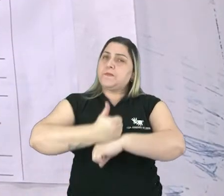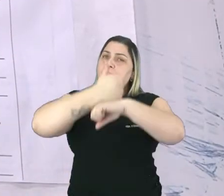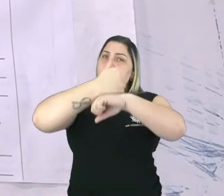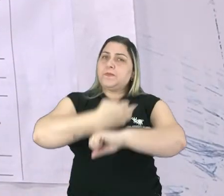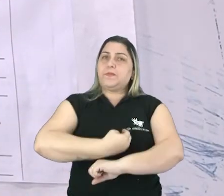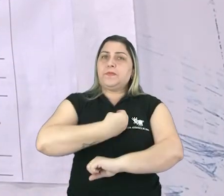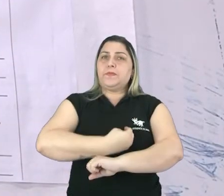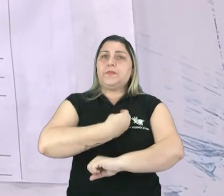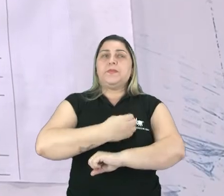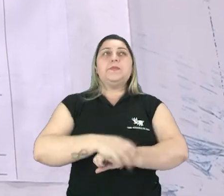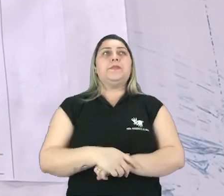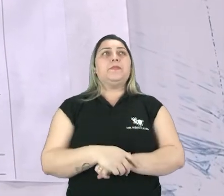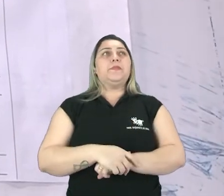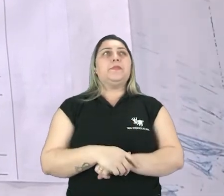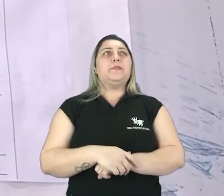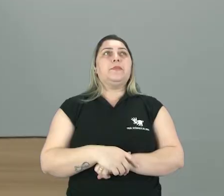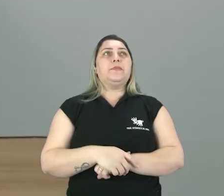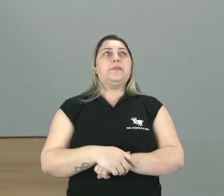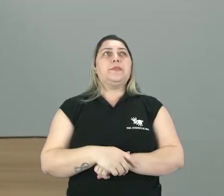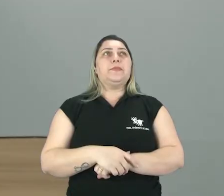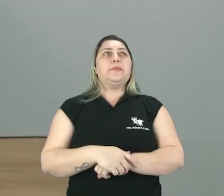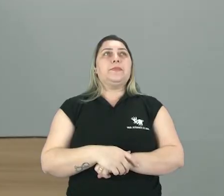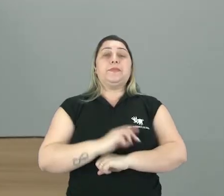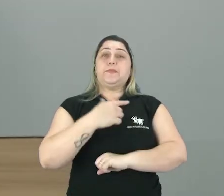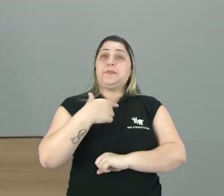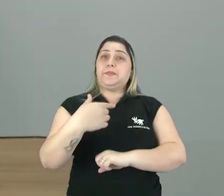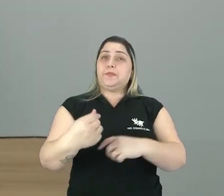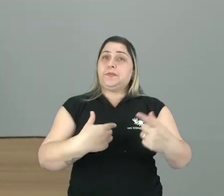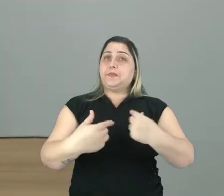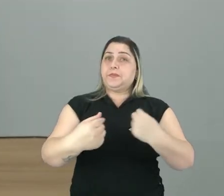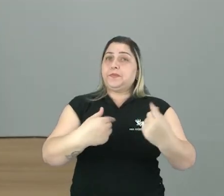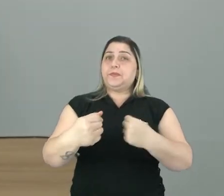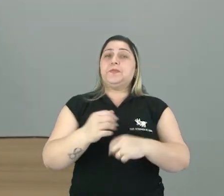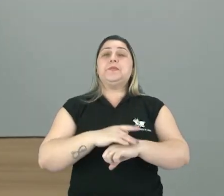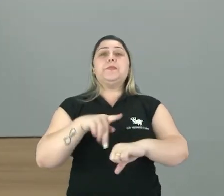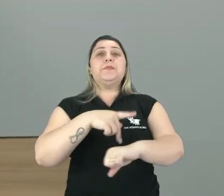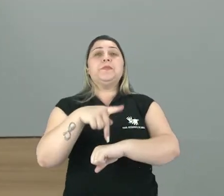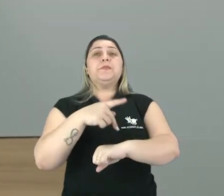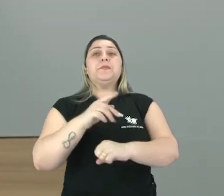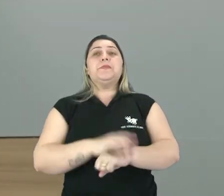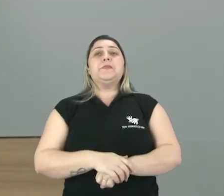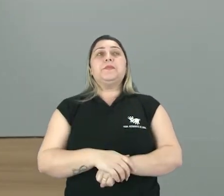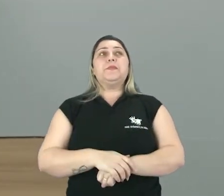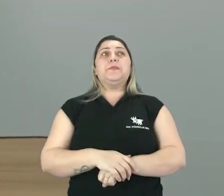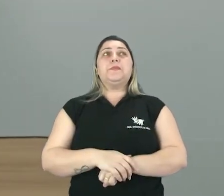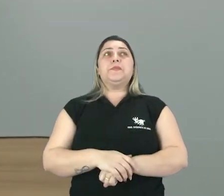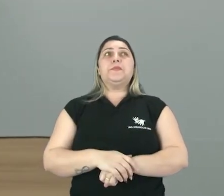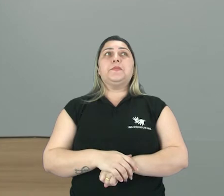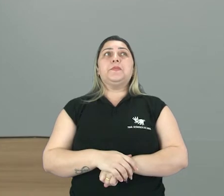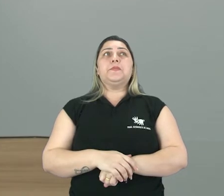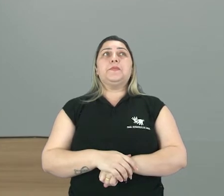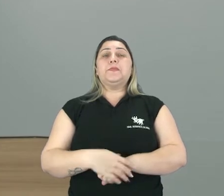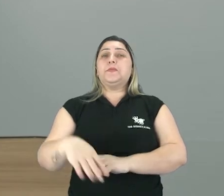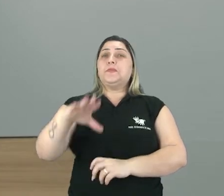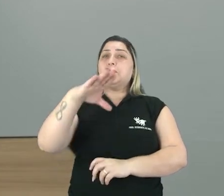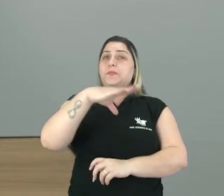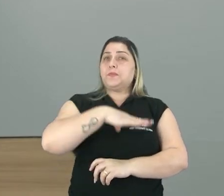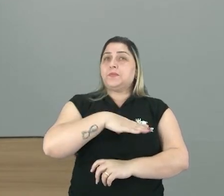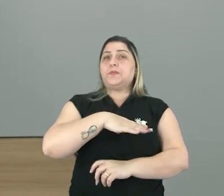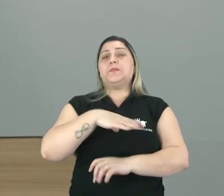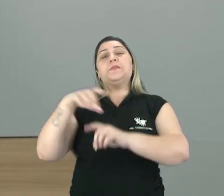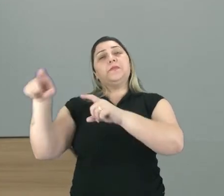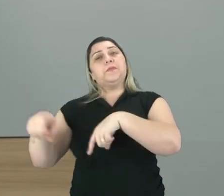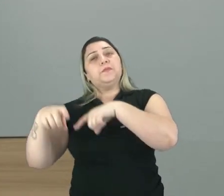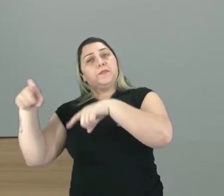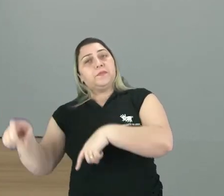melhor. Que geralmente. Esse é o motivo que as pessoas saem. Né. Do seu país de origem. Ou da sua cidade. Seja. Área rural. Urbana. Como eu